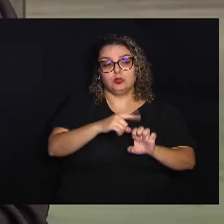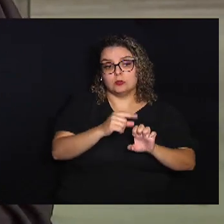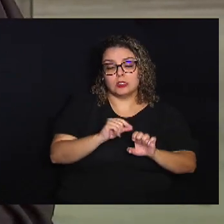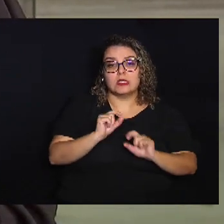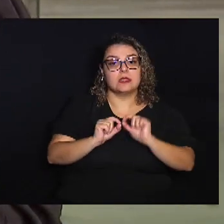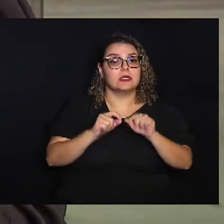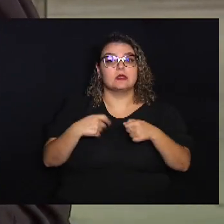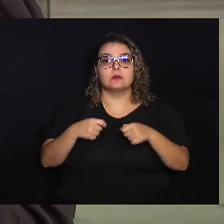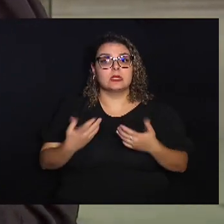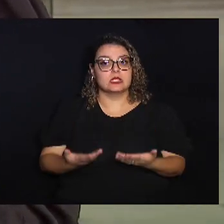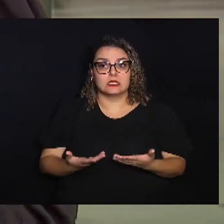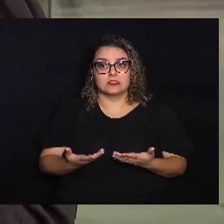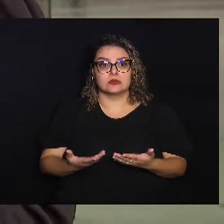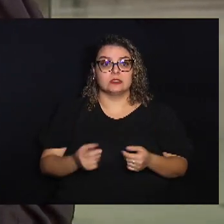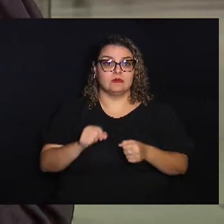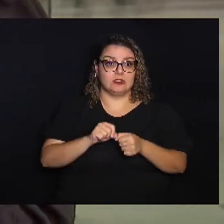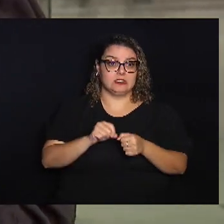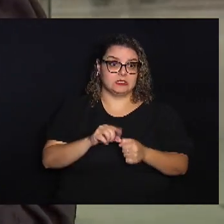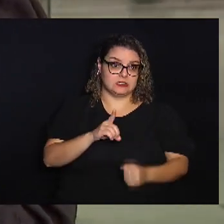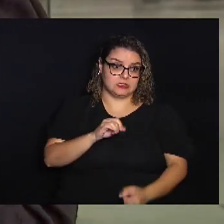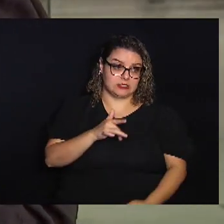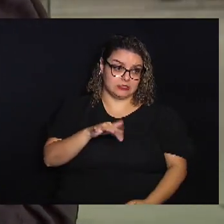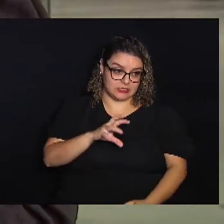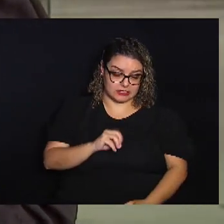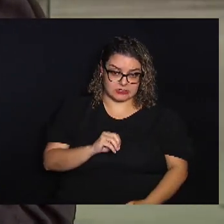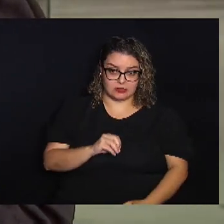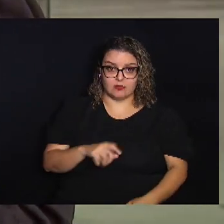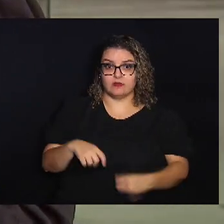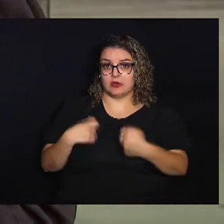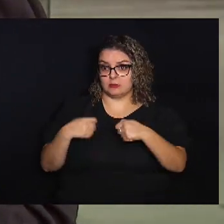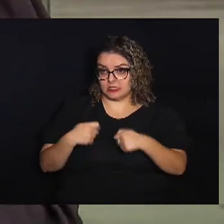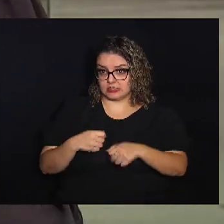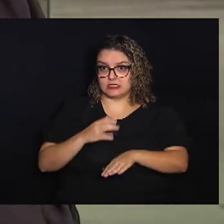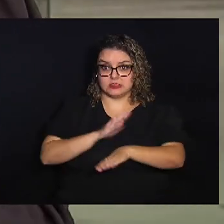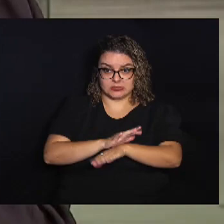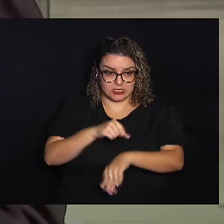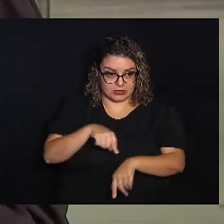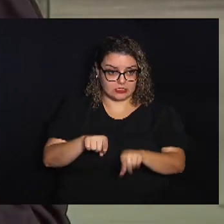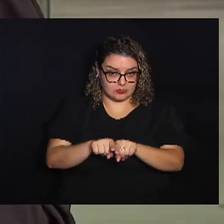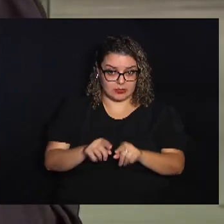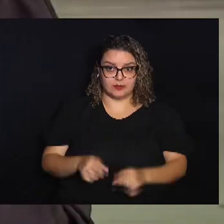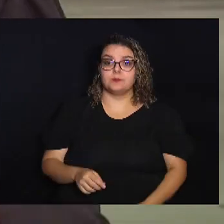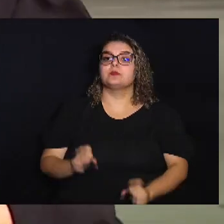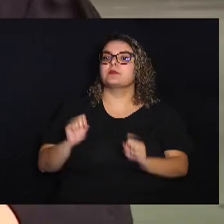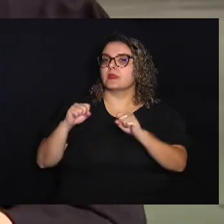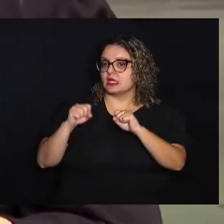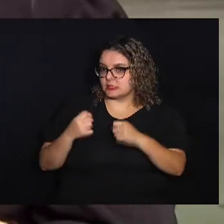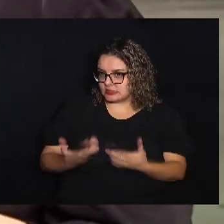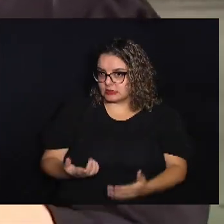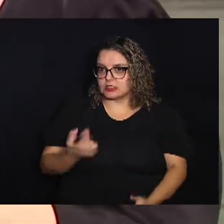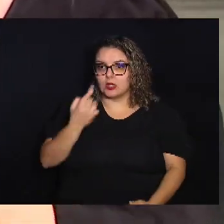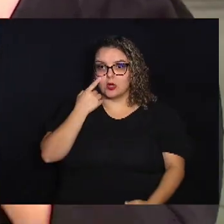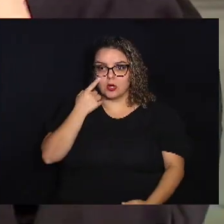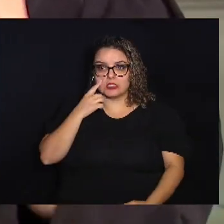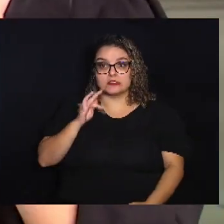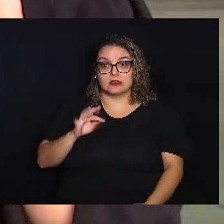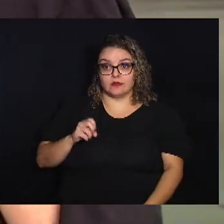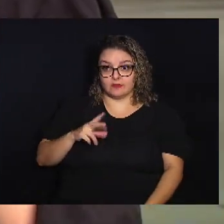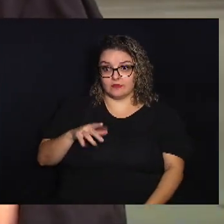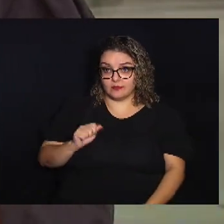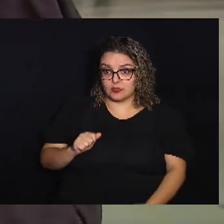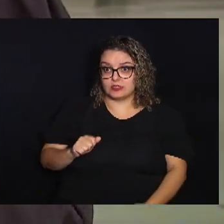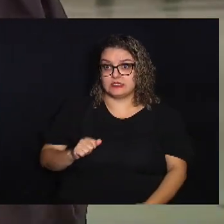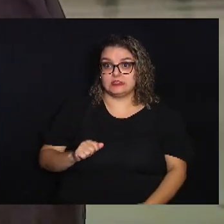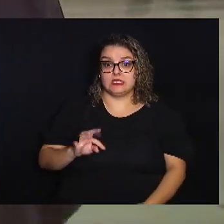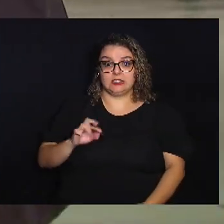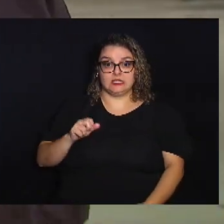precisa fazer essa declaração vai ter esse auxílio aqui também? Com certeza, olha, essa força tarefa, esse ferão também